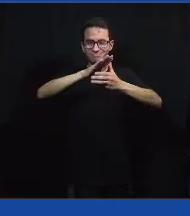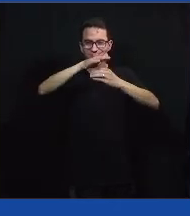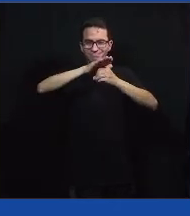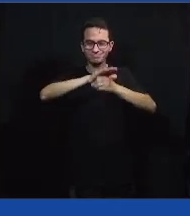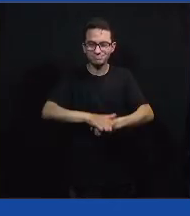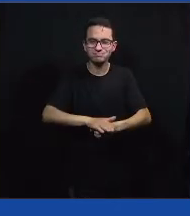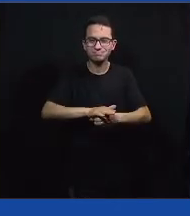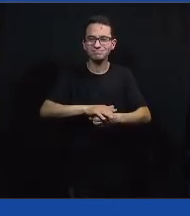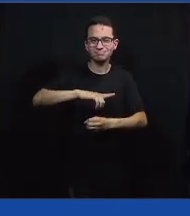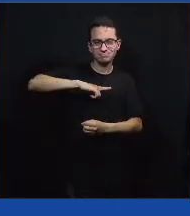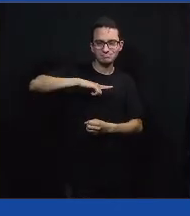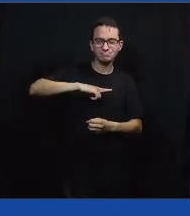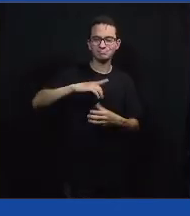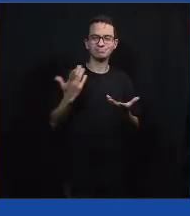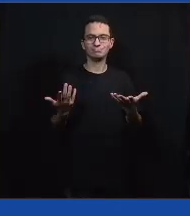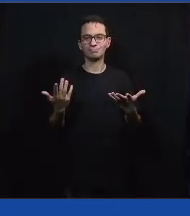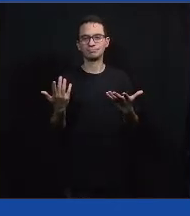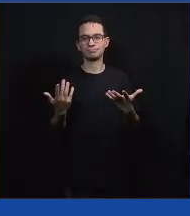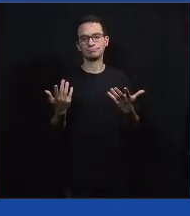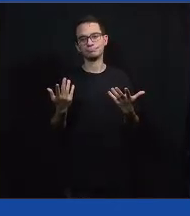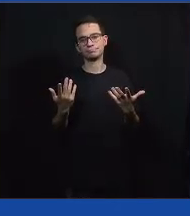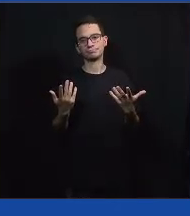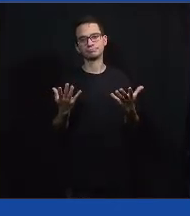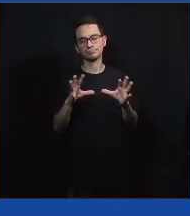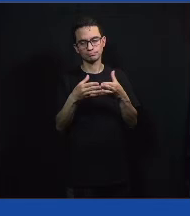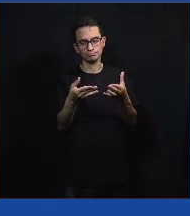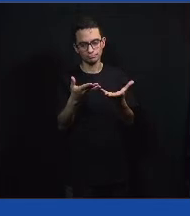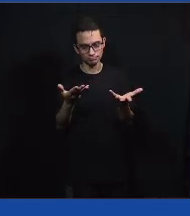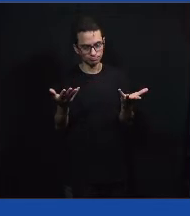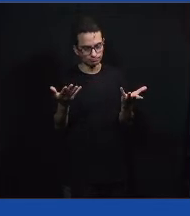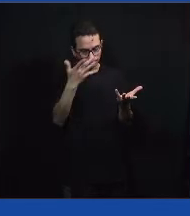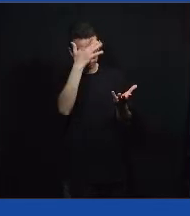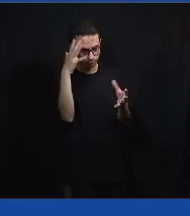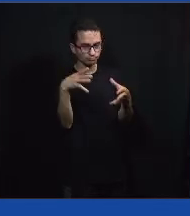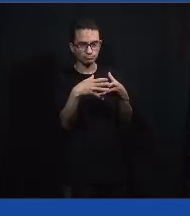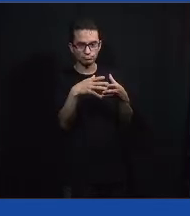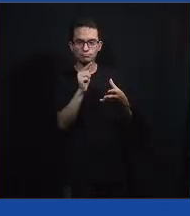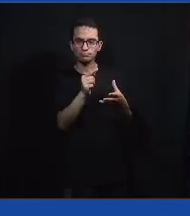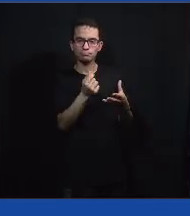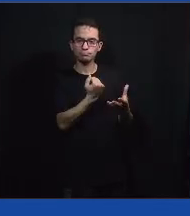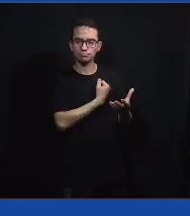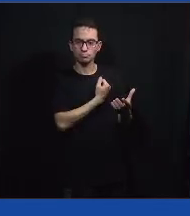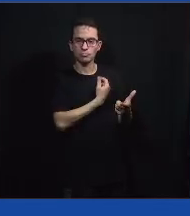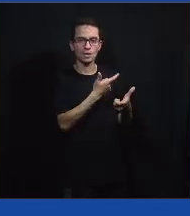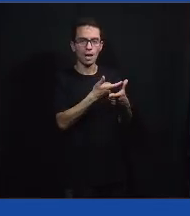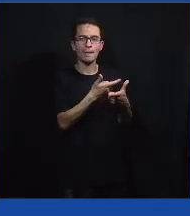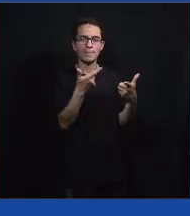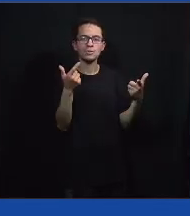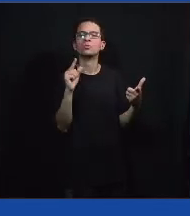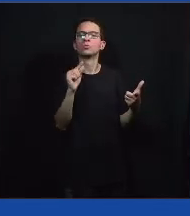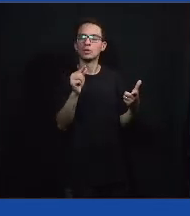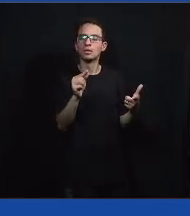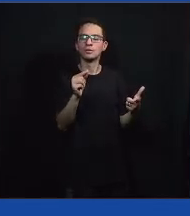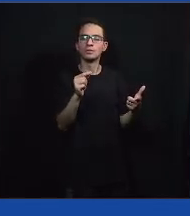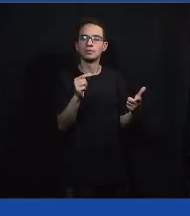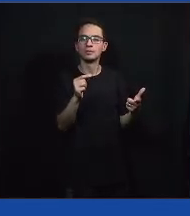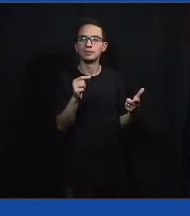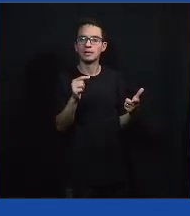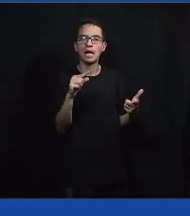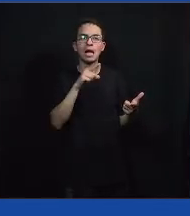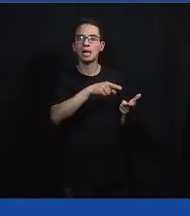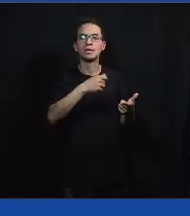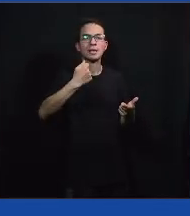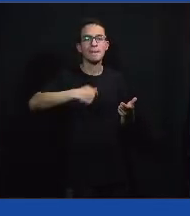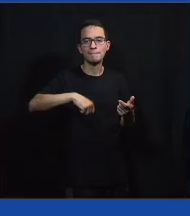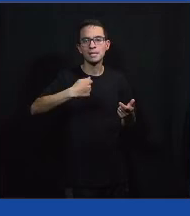eu acho que dá para a gente colocar aí pessoas mais vulneráveis que acabam tendo que acessar mais